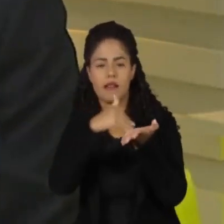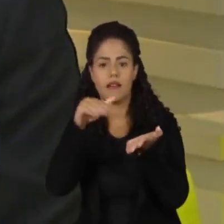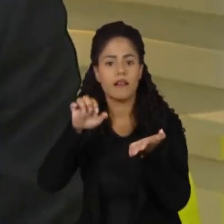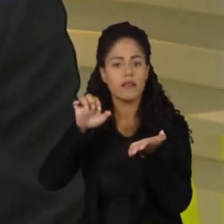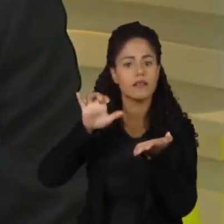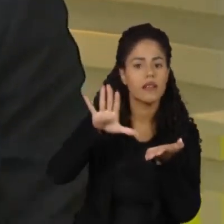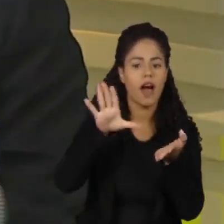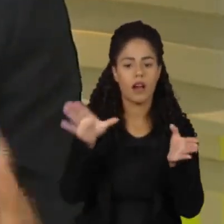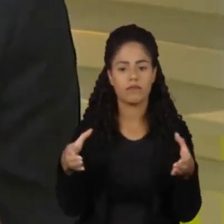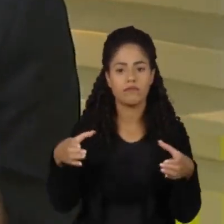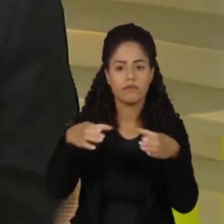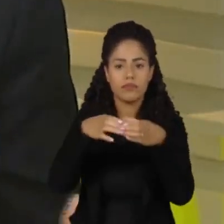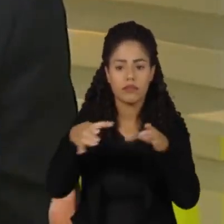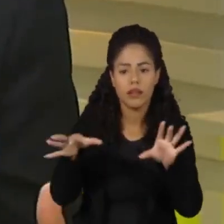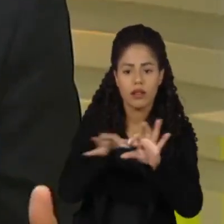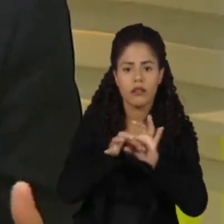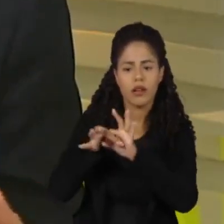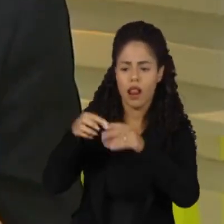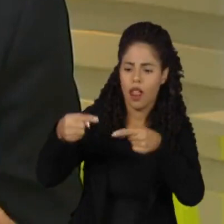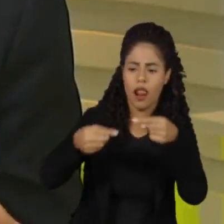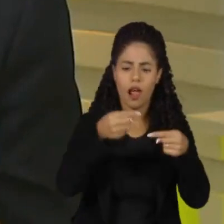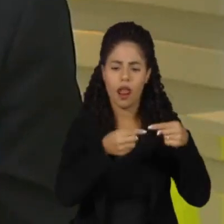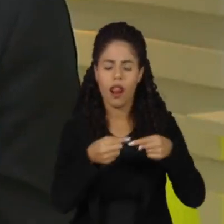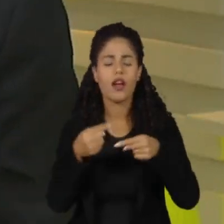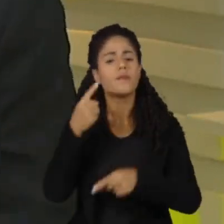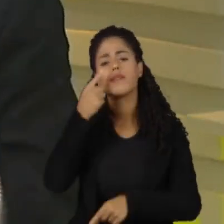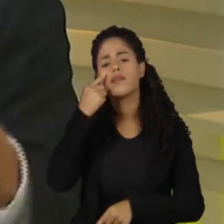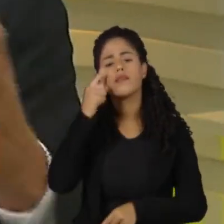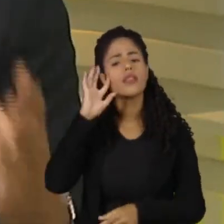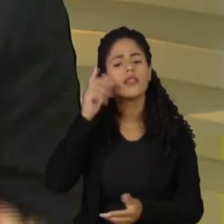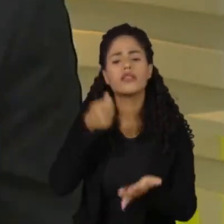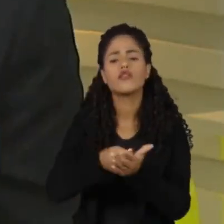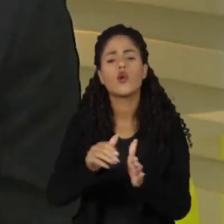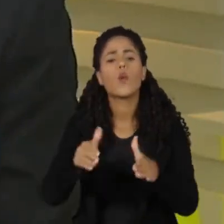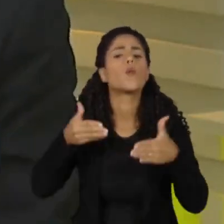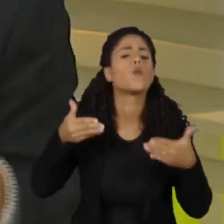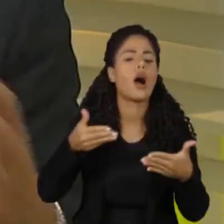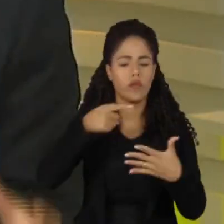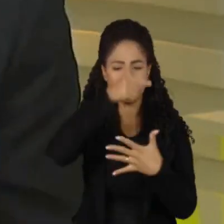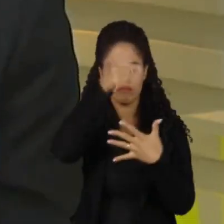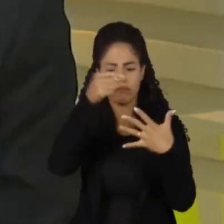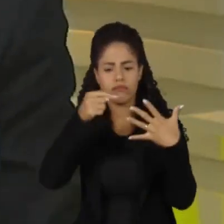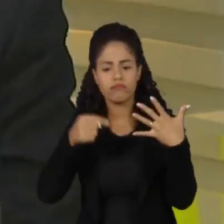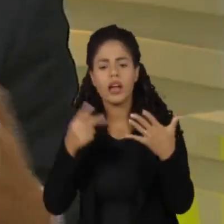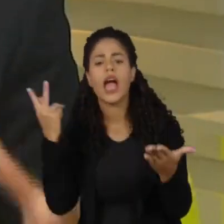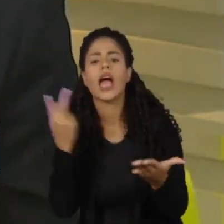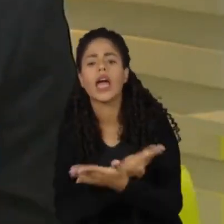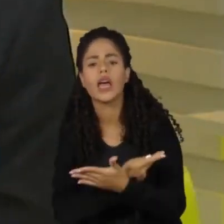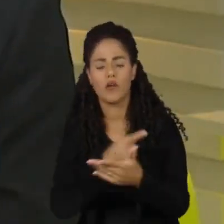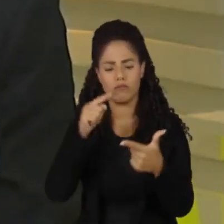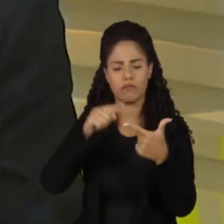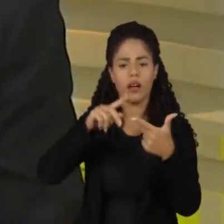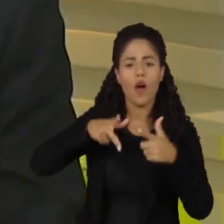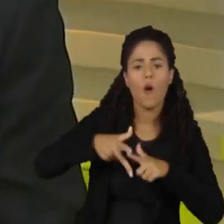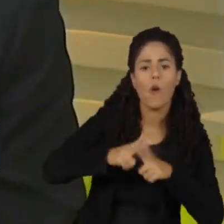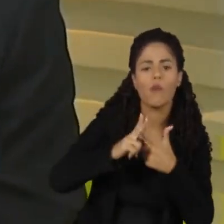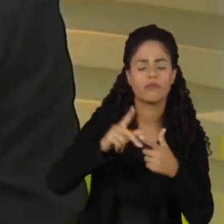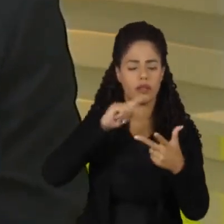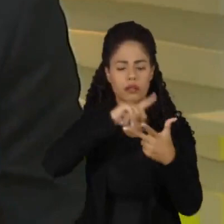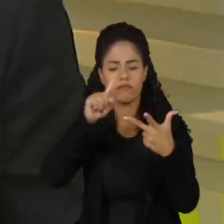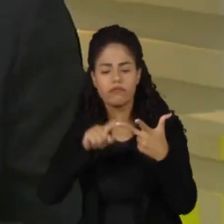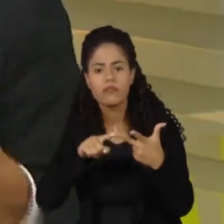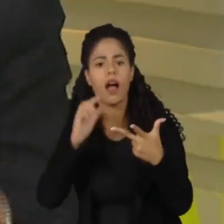de educação do Brasil. E fazer uma discussão, um debate, para ver quais são os gargalos, quais são os erros, quais são as dificuldades que nós temos na